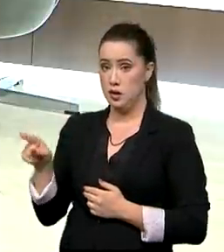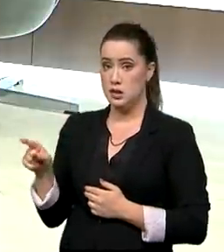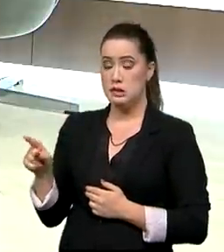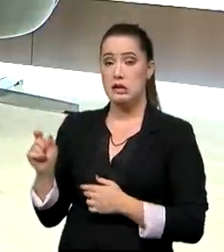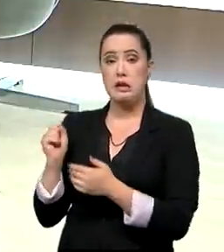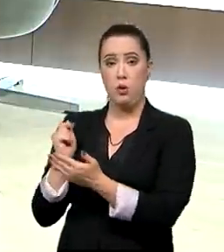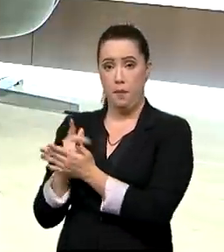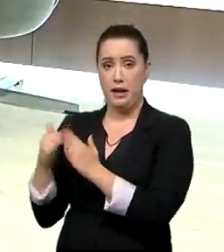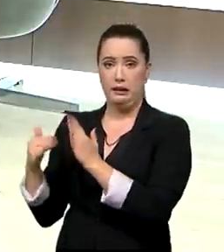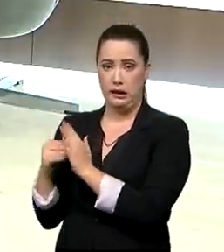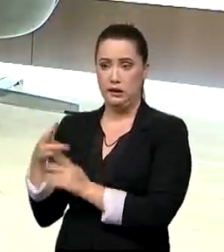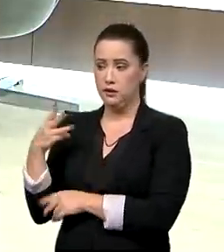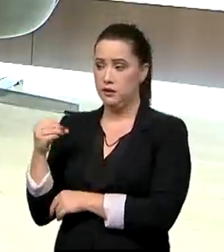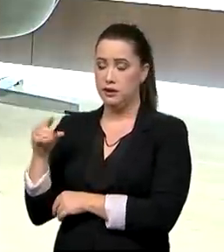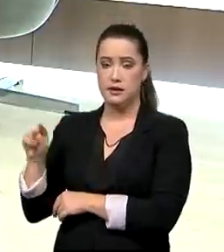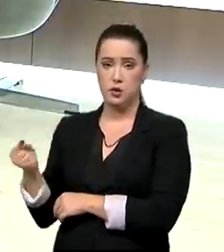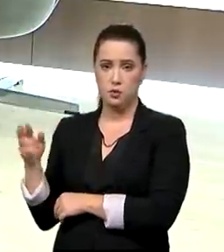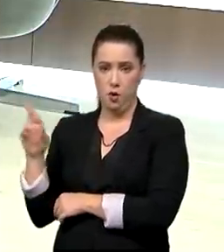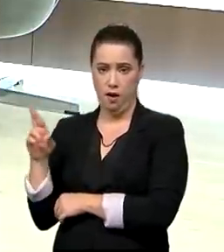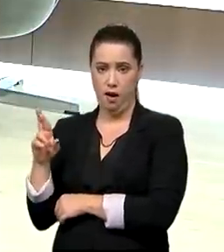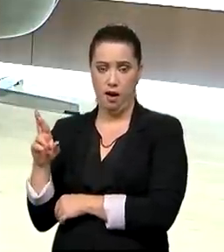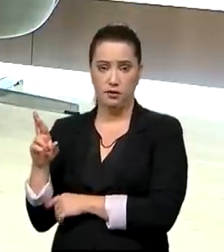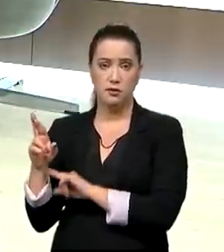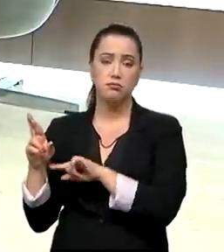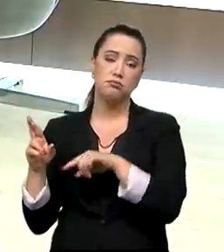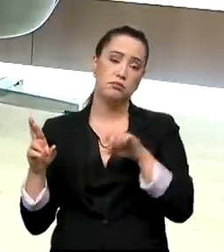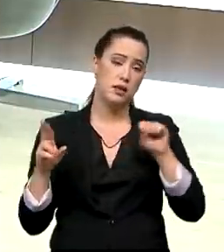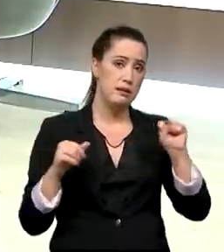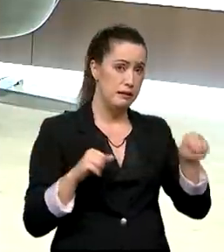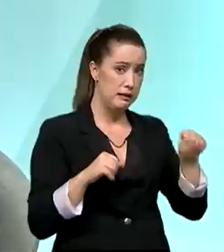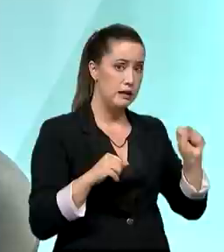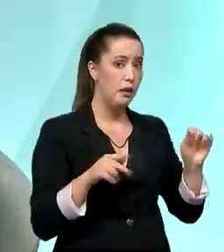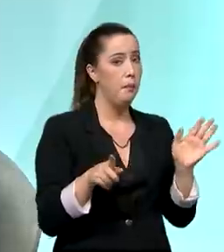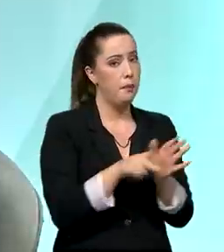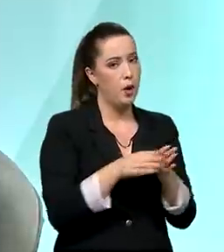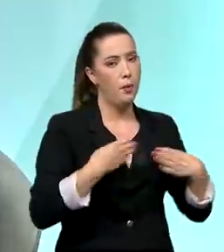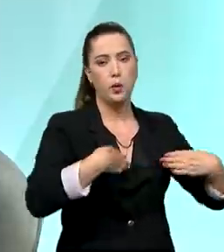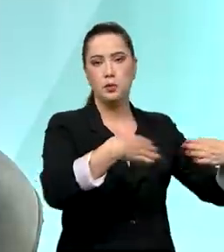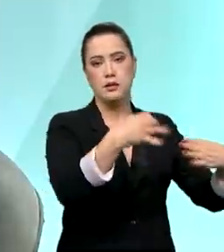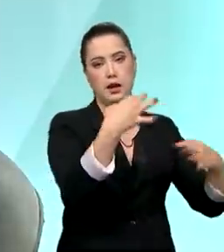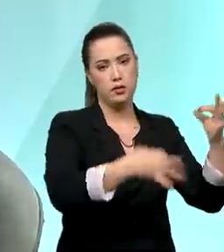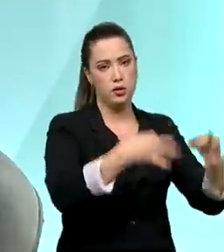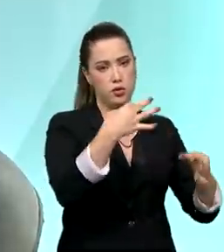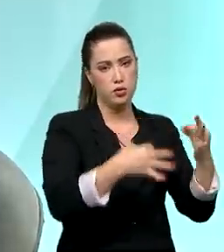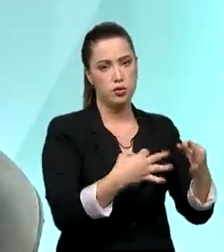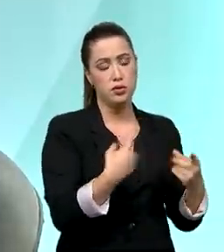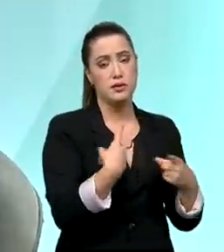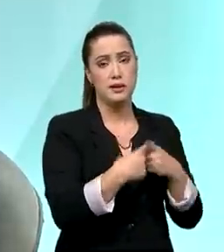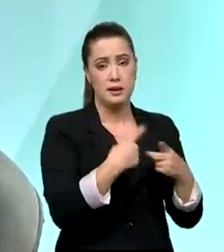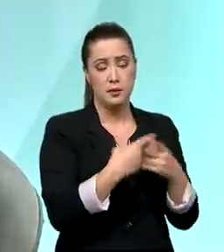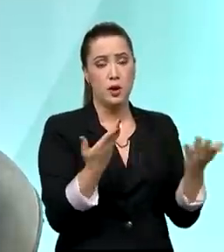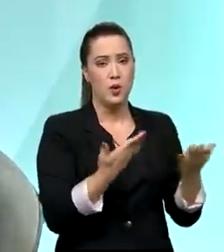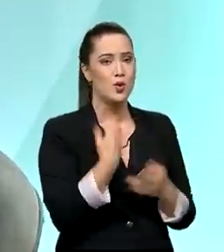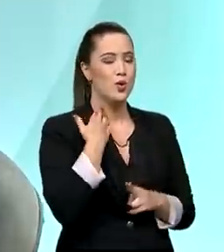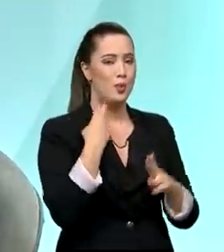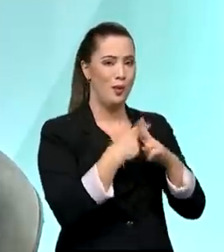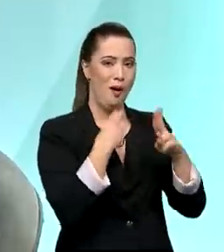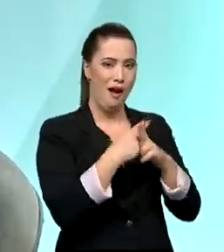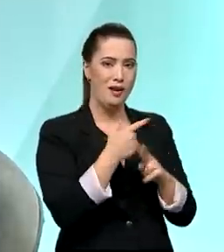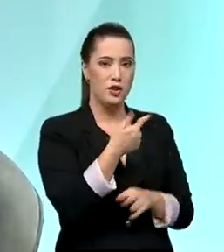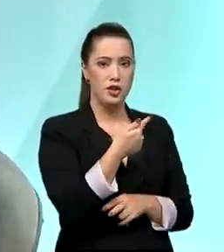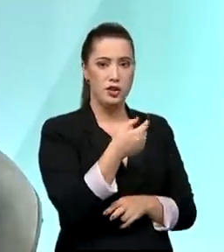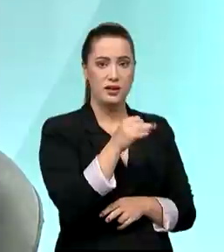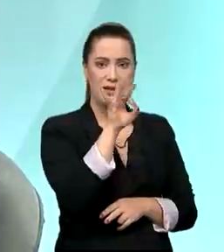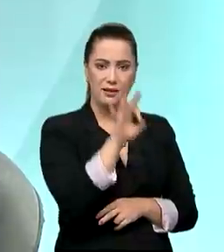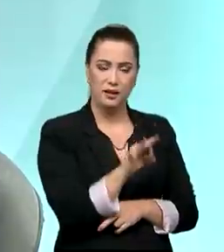reais, se não Exatamente. Isso veio do Ministério da Justiça, ou seja, a caixa, porque tem 70% da habitação